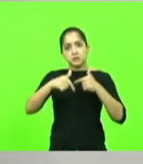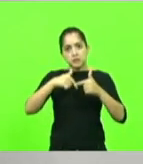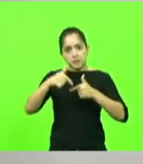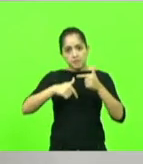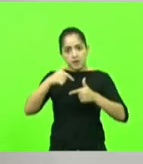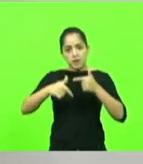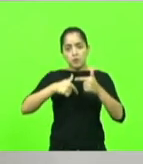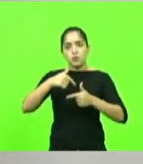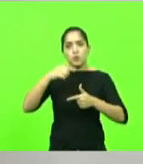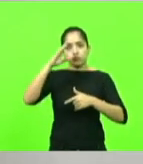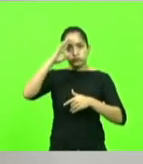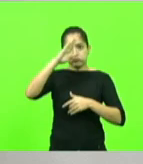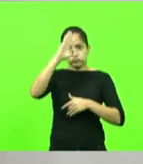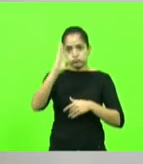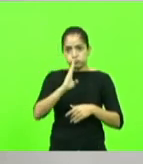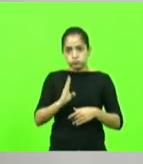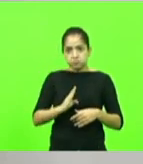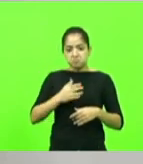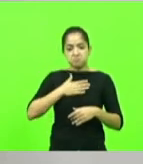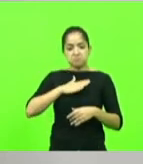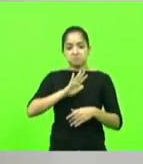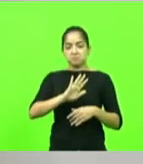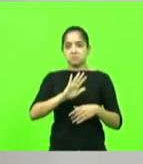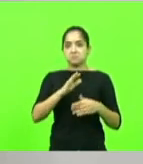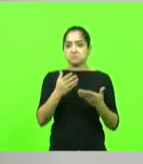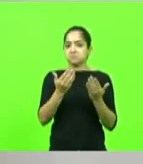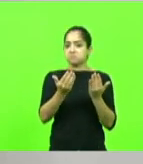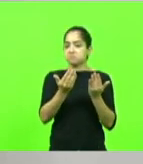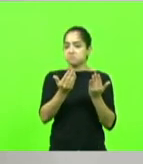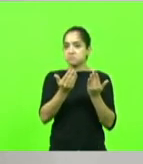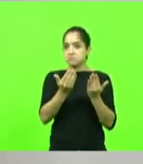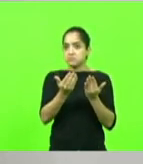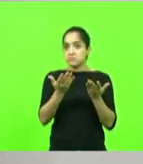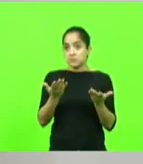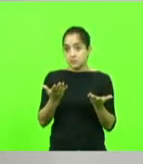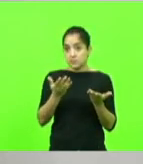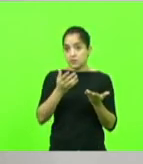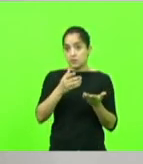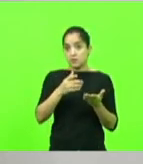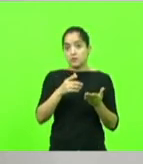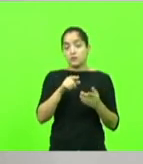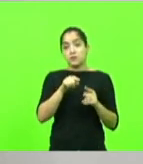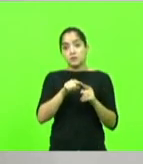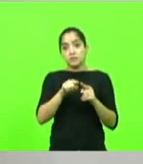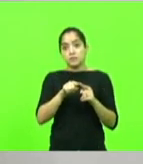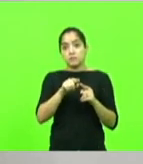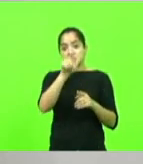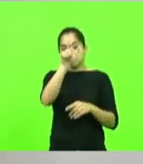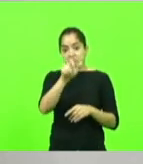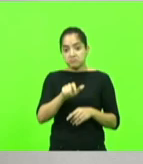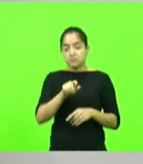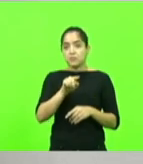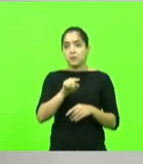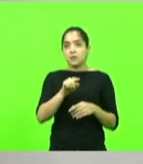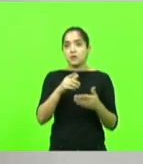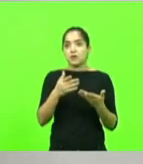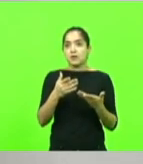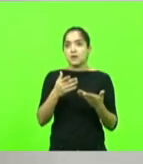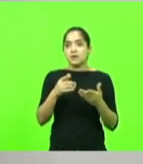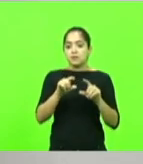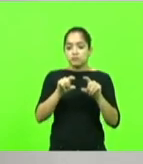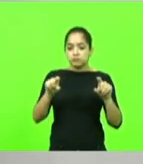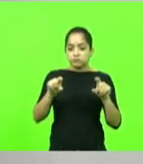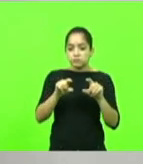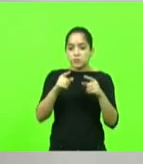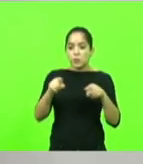não gostou, bota em cheque, bota em dúvida ali, inclusive o caráter da pessoa. Tem um trecho da canção